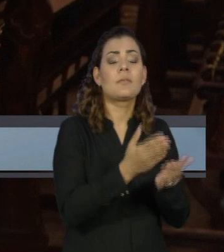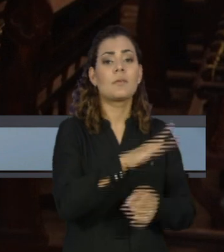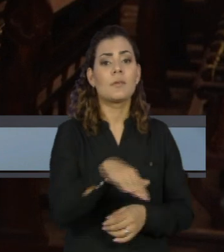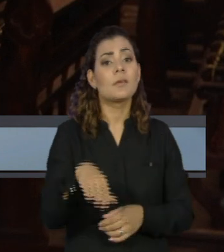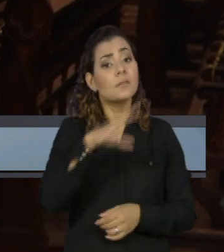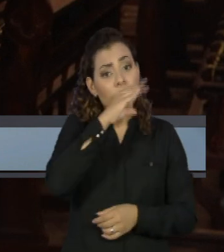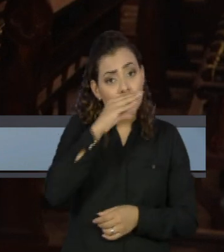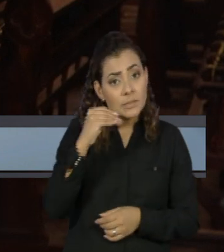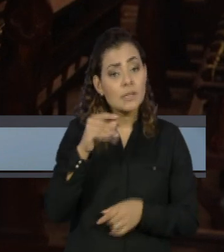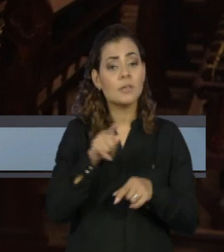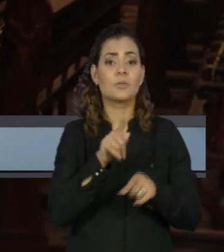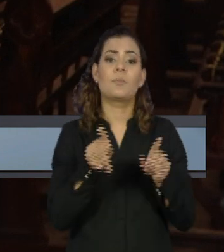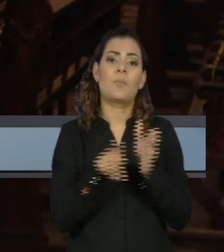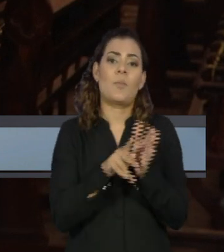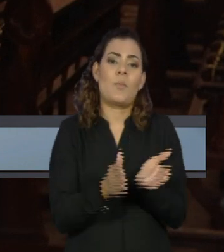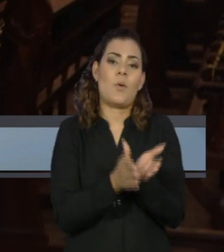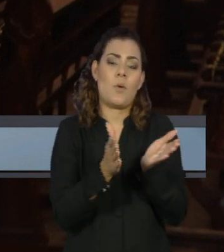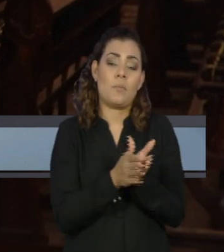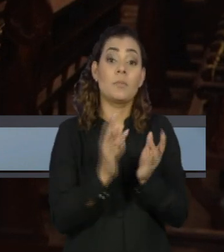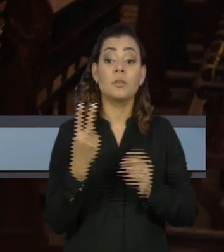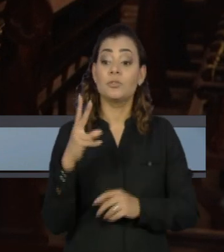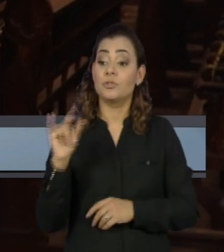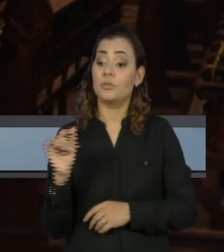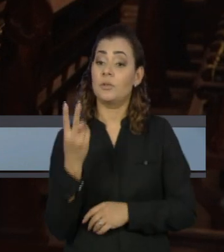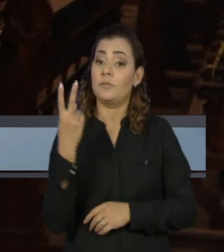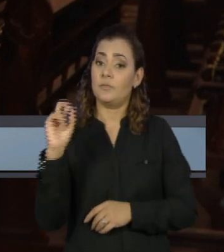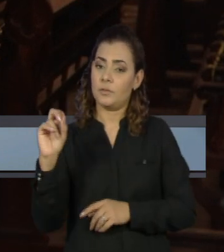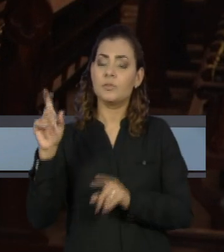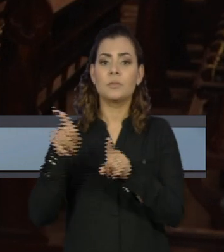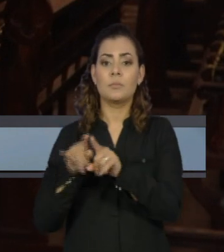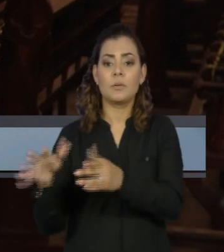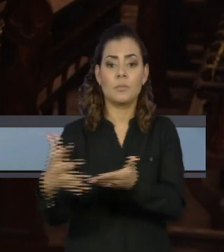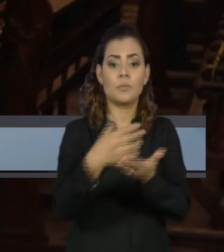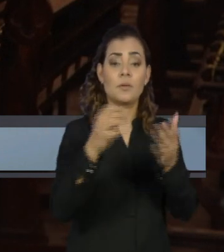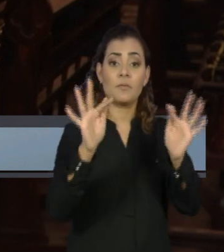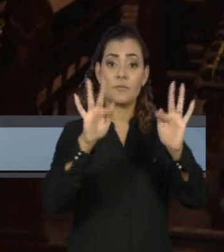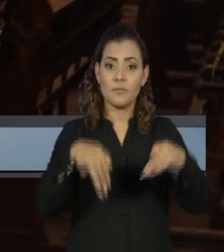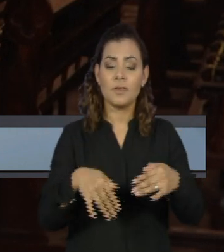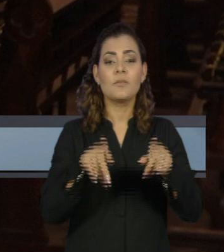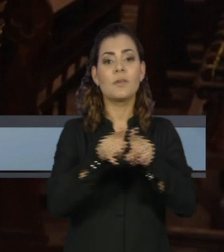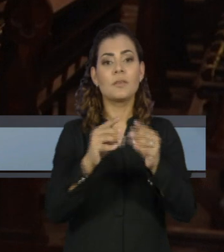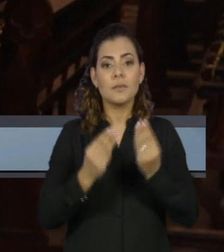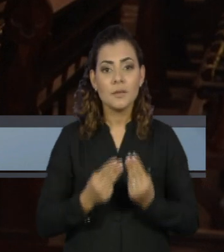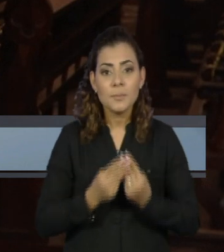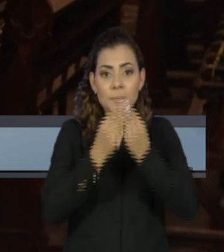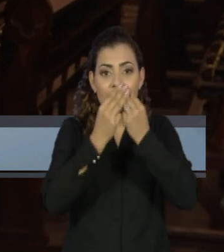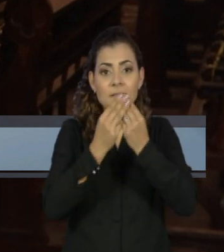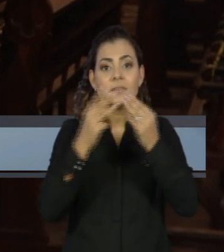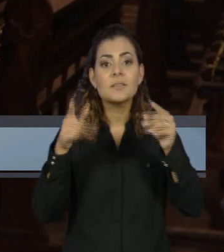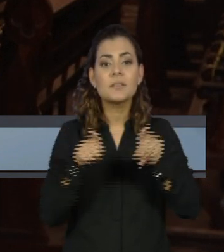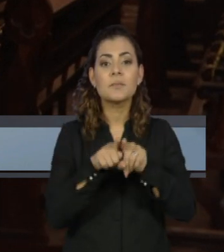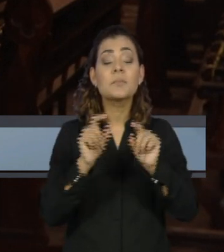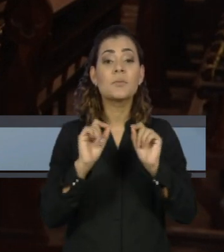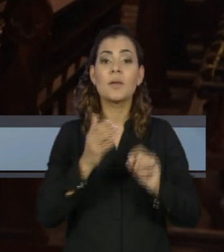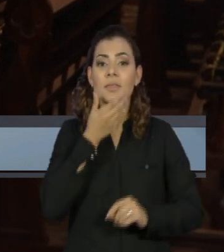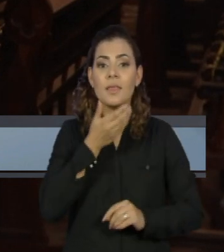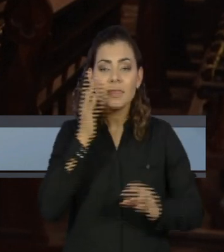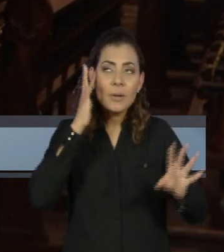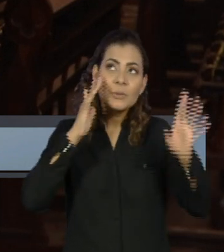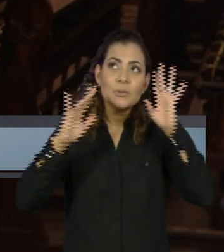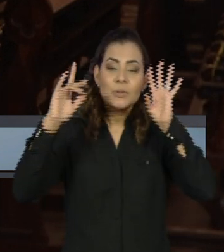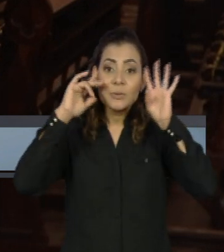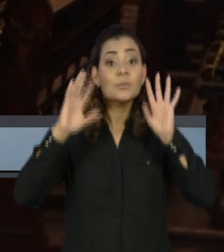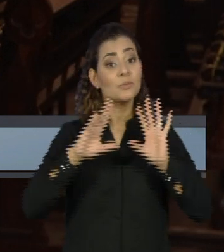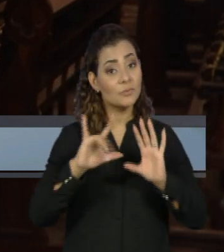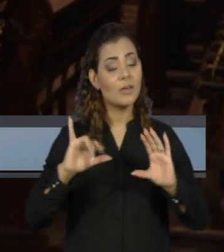vulnerabilidade. No próximo dia 20, após o fim da arrecadação, uma missa de ação de graças pelo Natal dos Sonhos ainda será realizada no